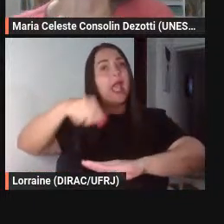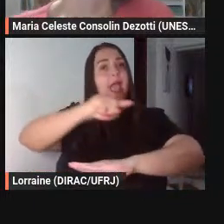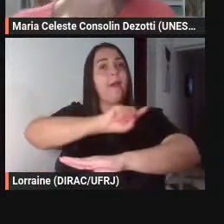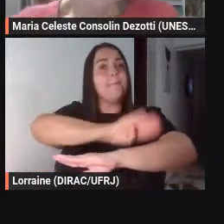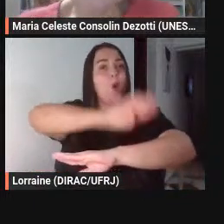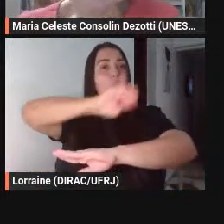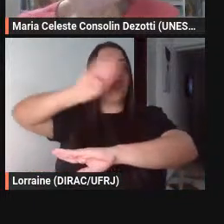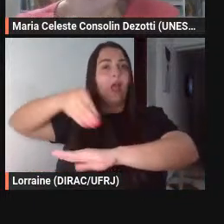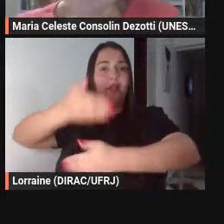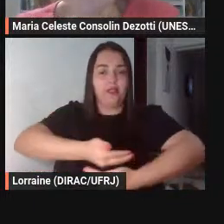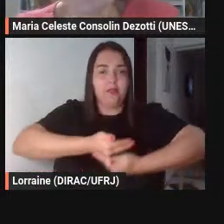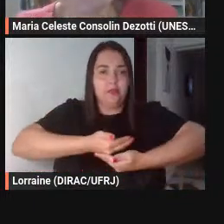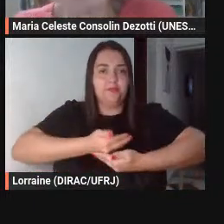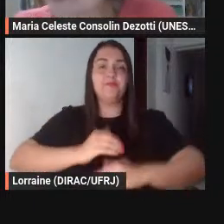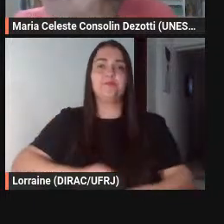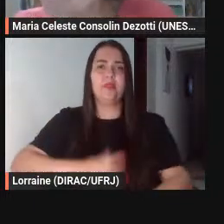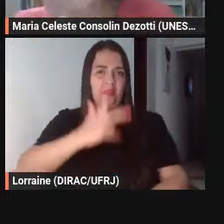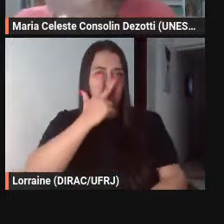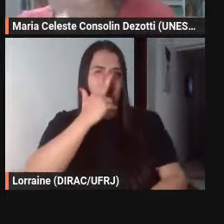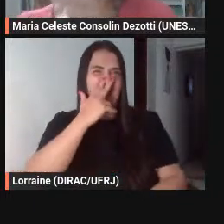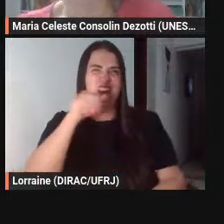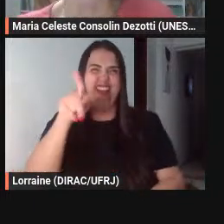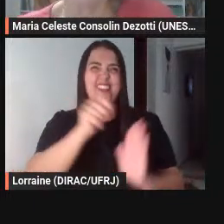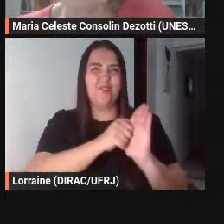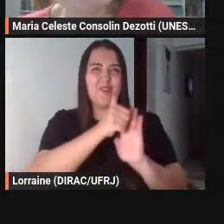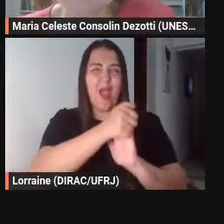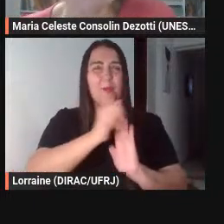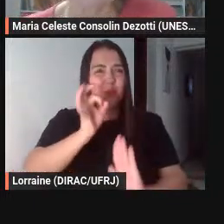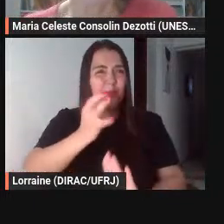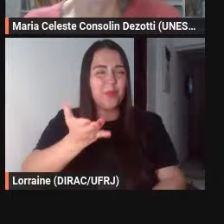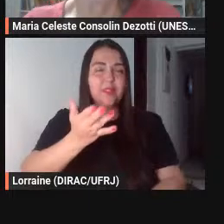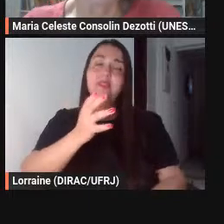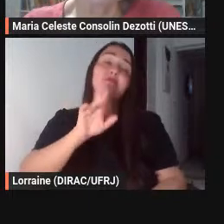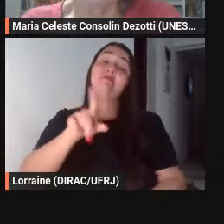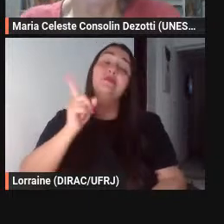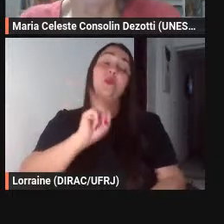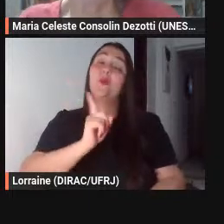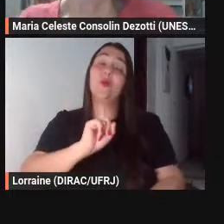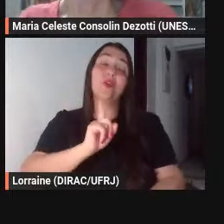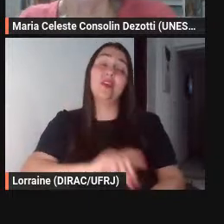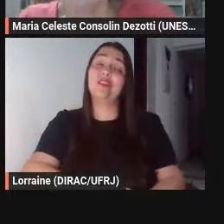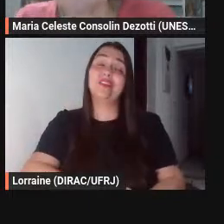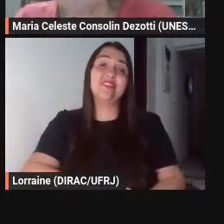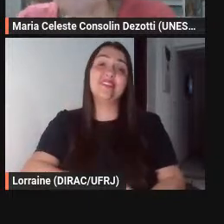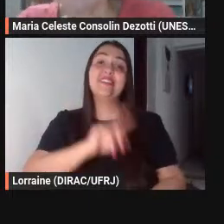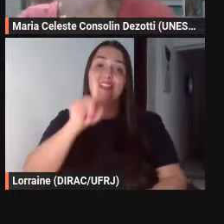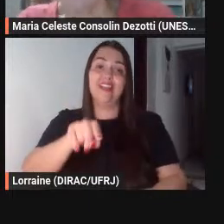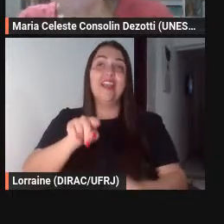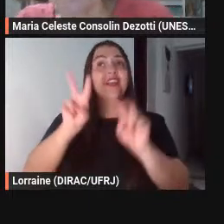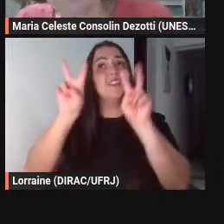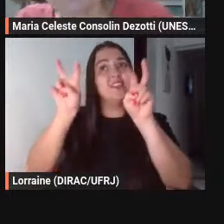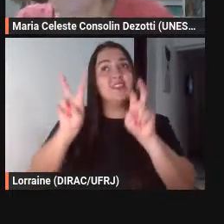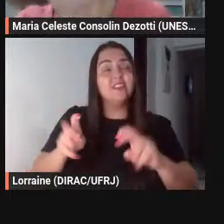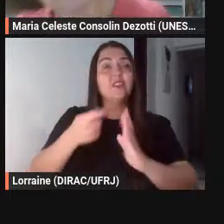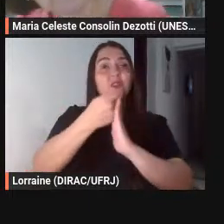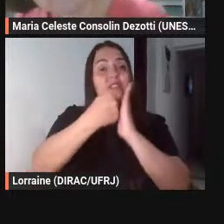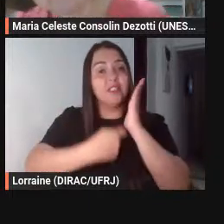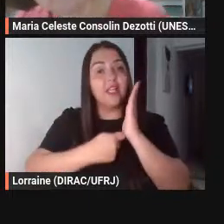parece fábula não é mas não são títulos de textos de